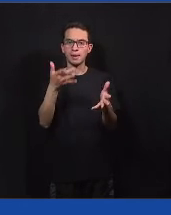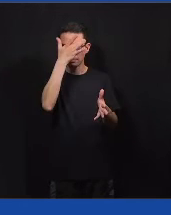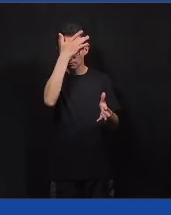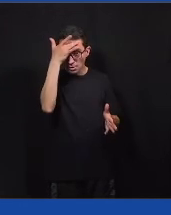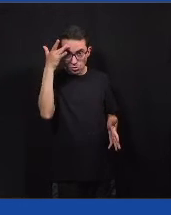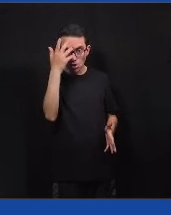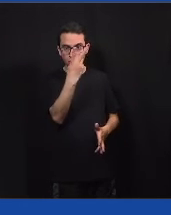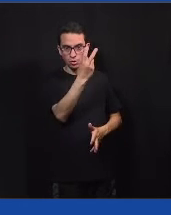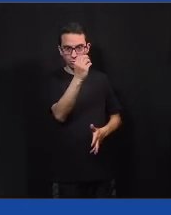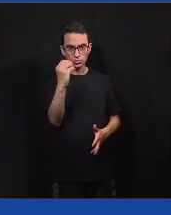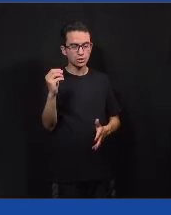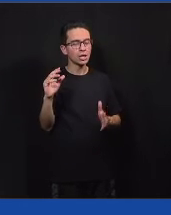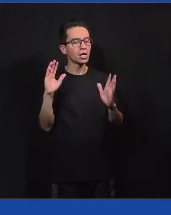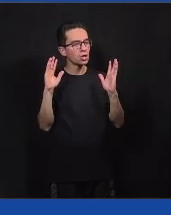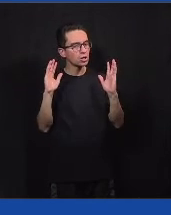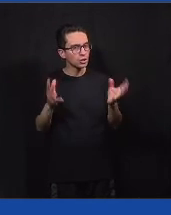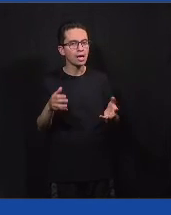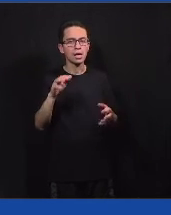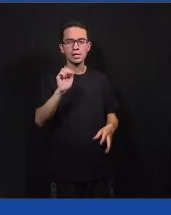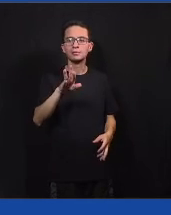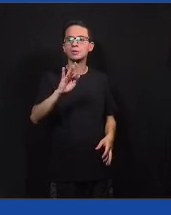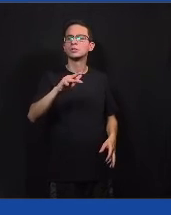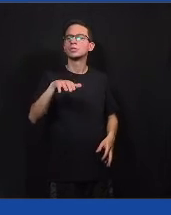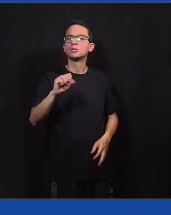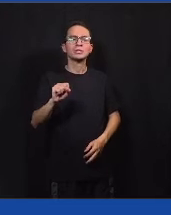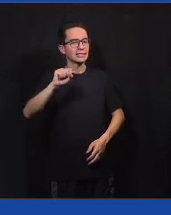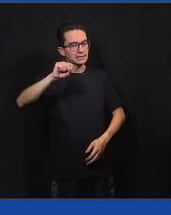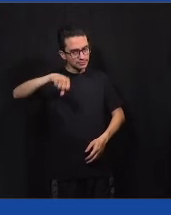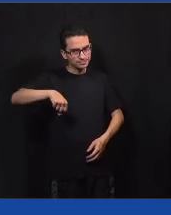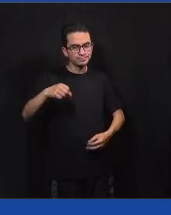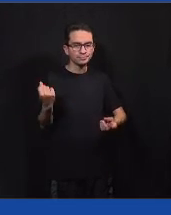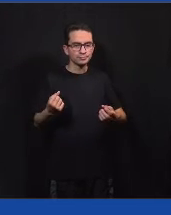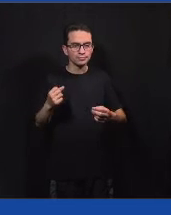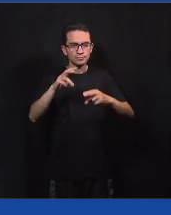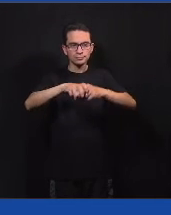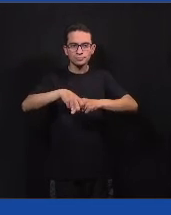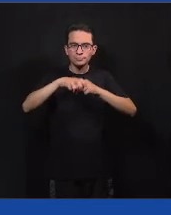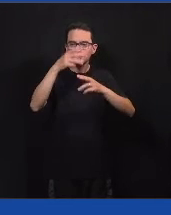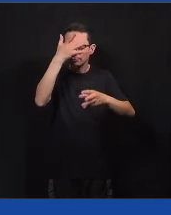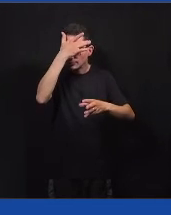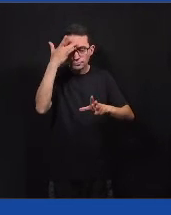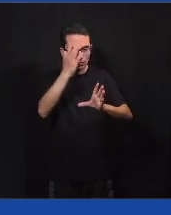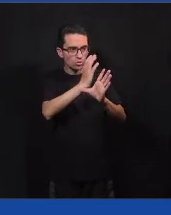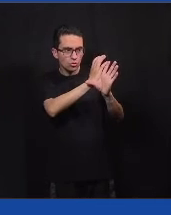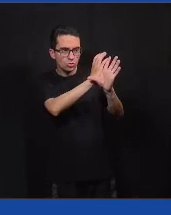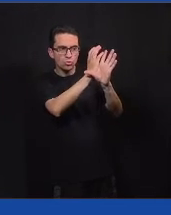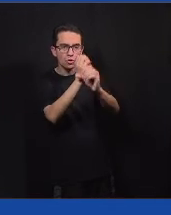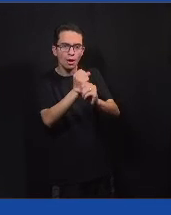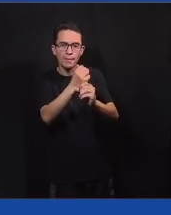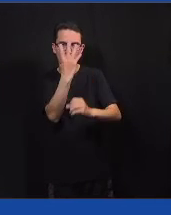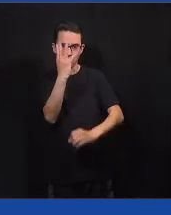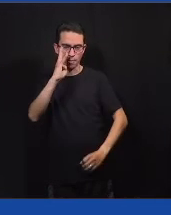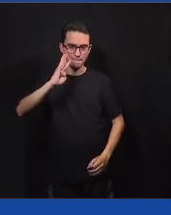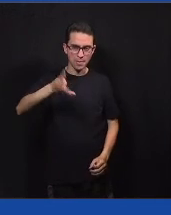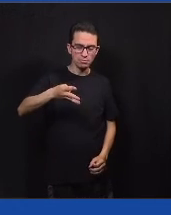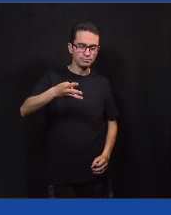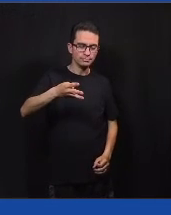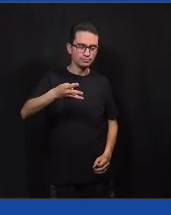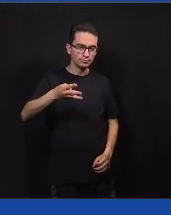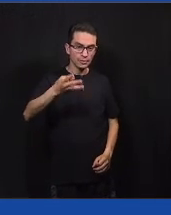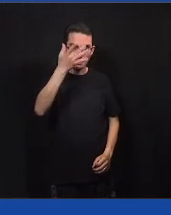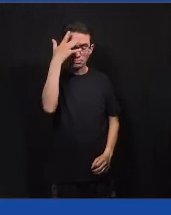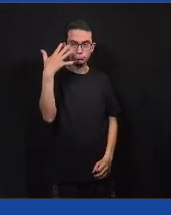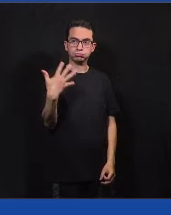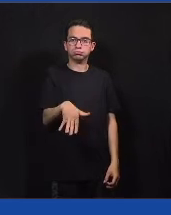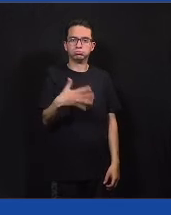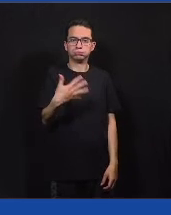sendo embaixadores e embaixadoras de fato da consulta e essas pessoas trouxeram mais de 4 mil novas respostas, então um número absurdo e